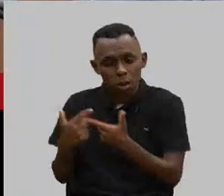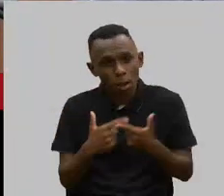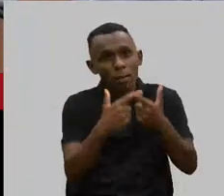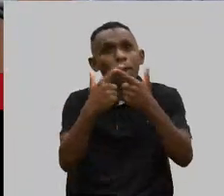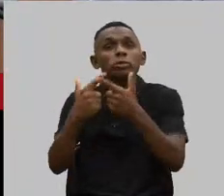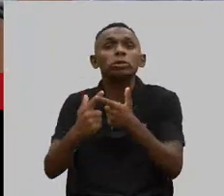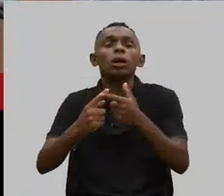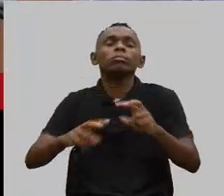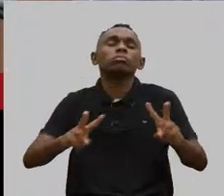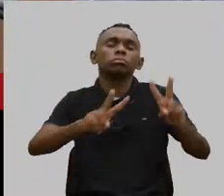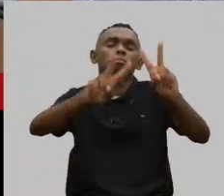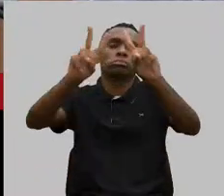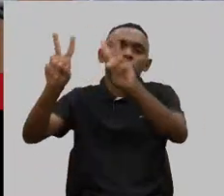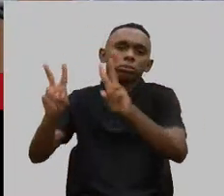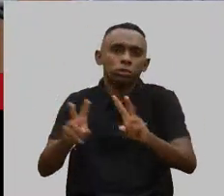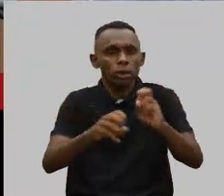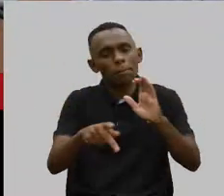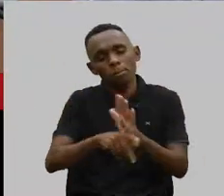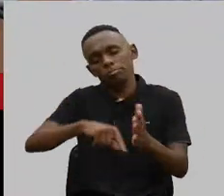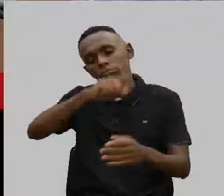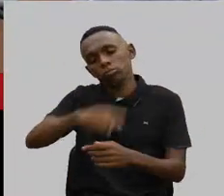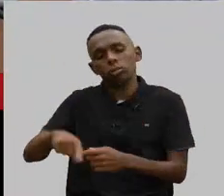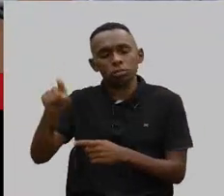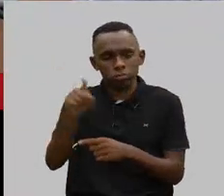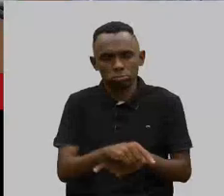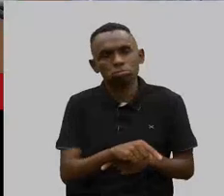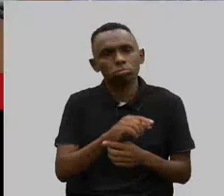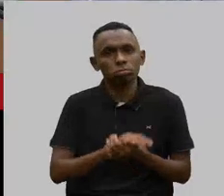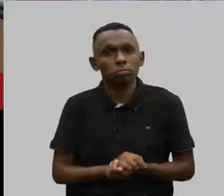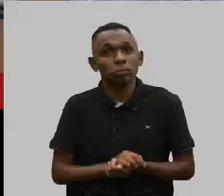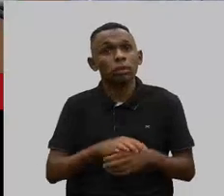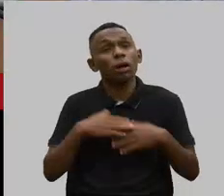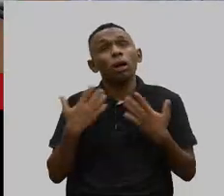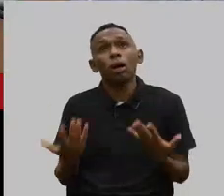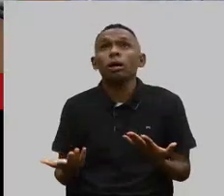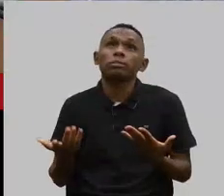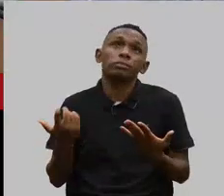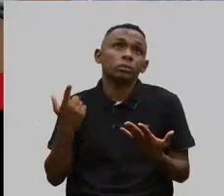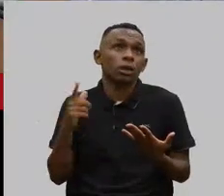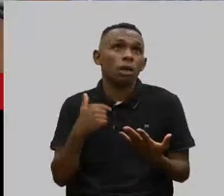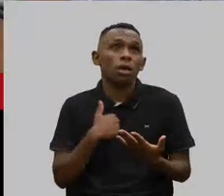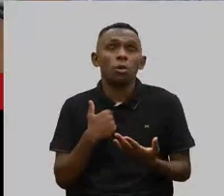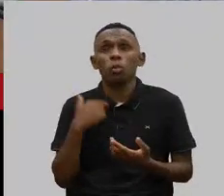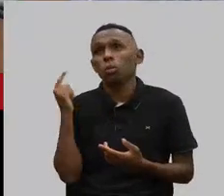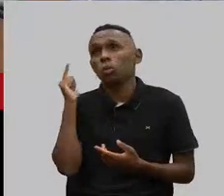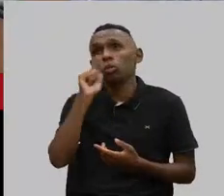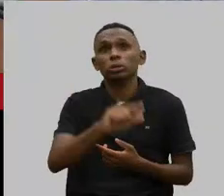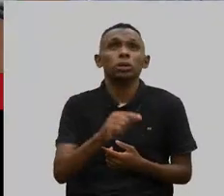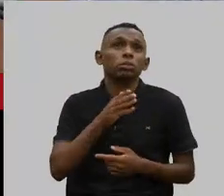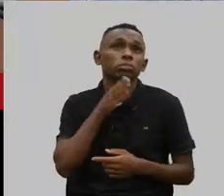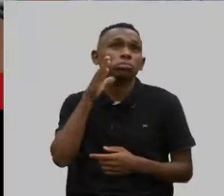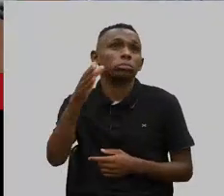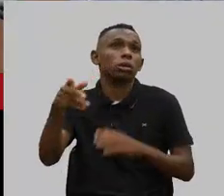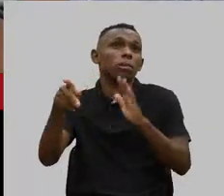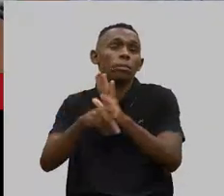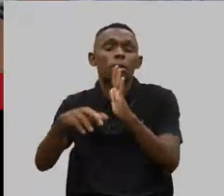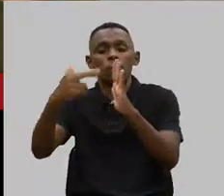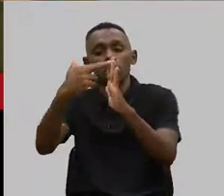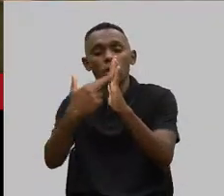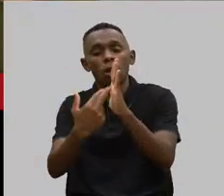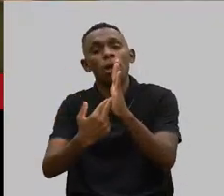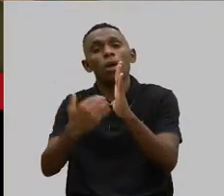relacionadas à rescisão unilateral. Ah, mas eu não consigo, porque eu estou dentro do critério de renda para